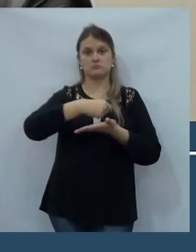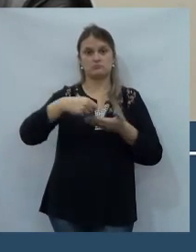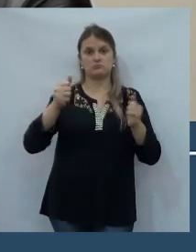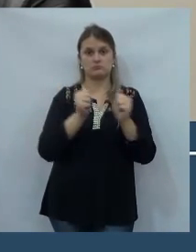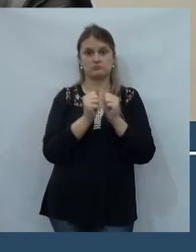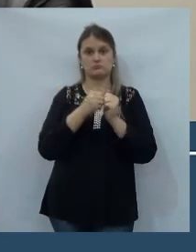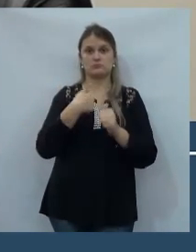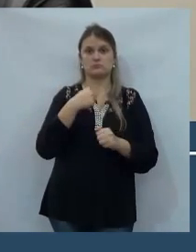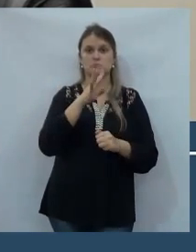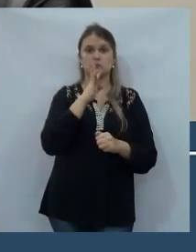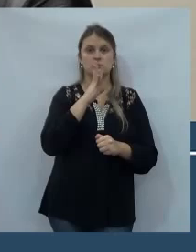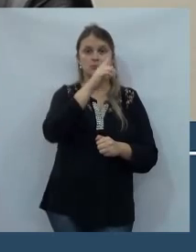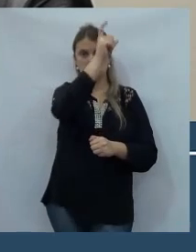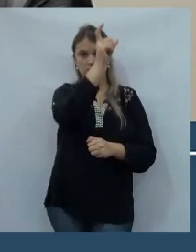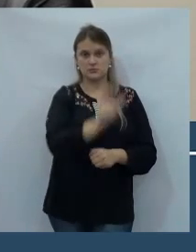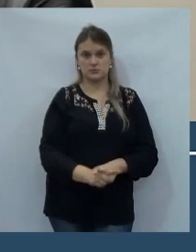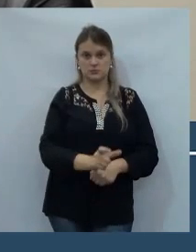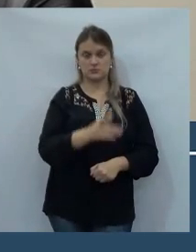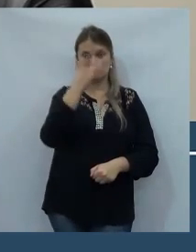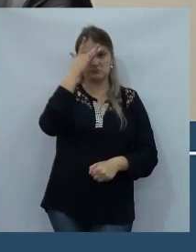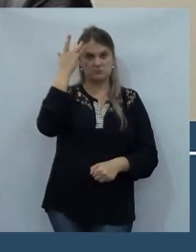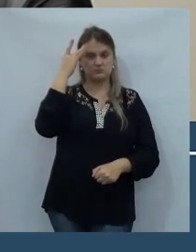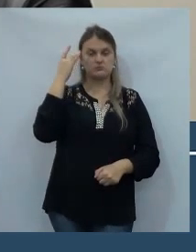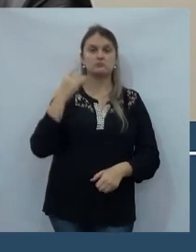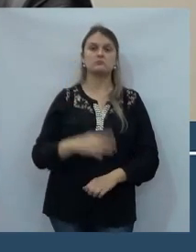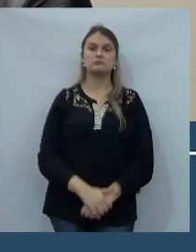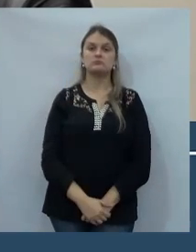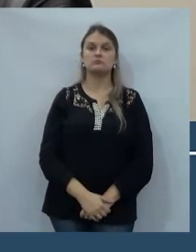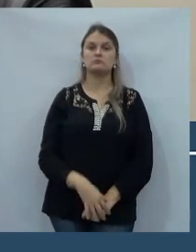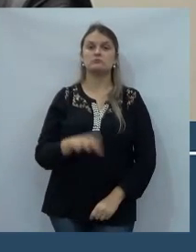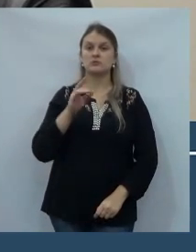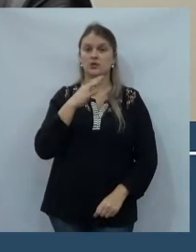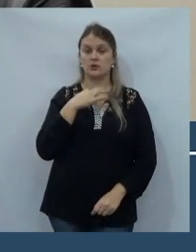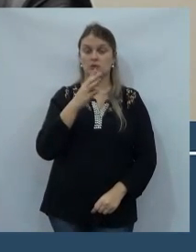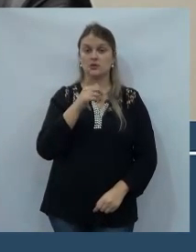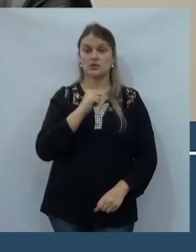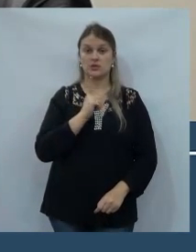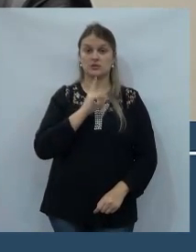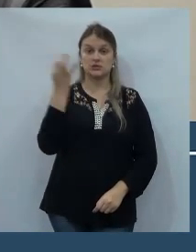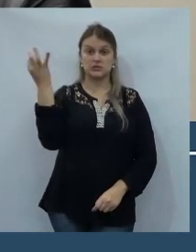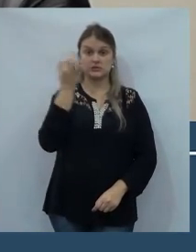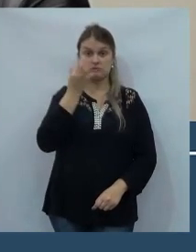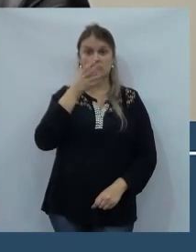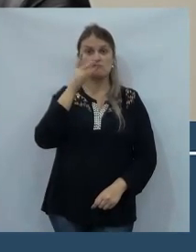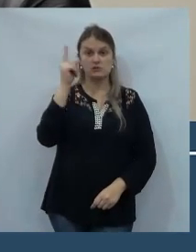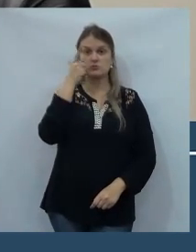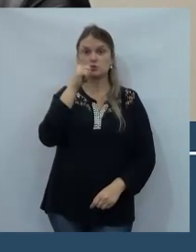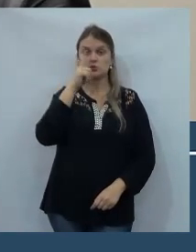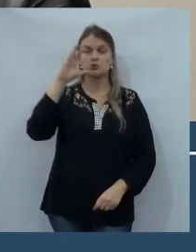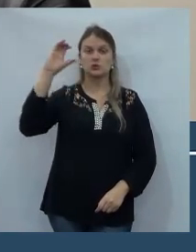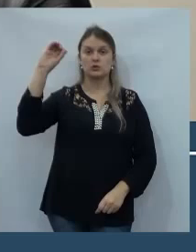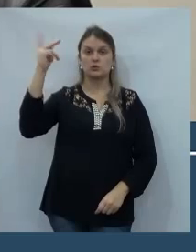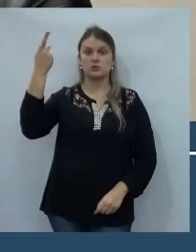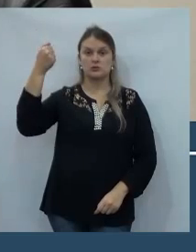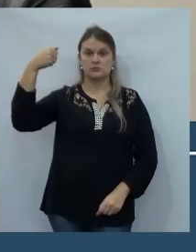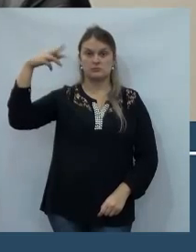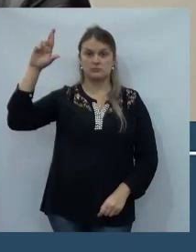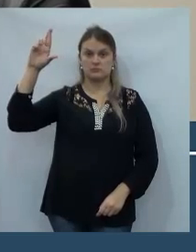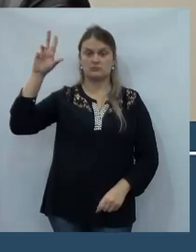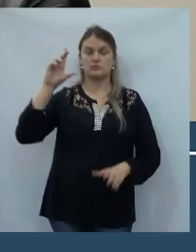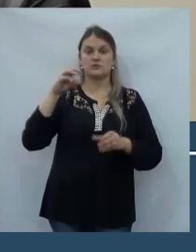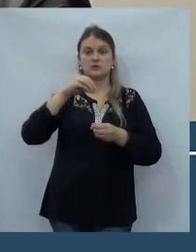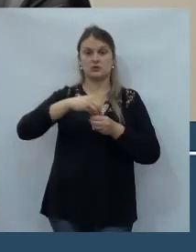porque eu conheço. Conheço a pessoa e o ser humano. E tenho certeza que a Coapar, bem dentro do que foi